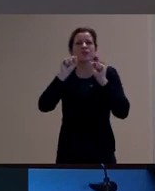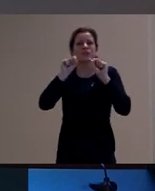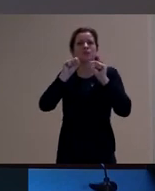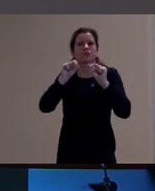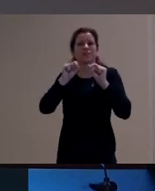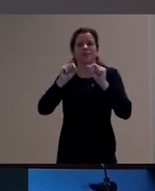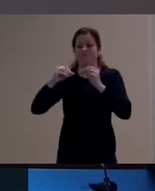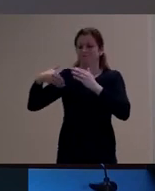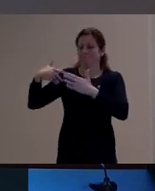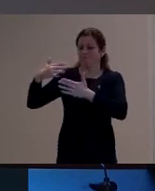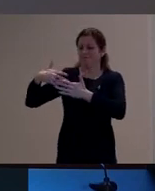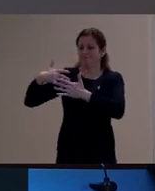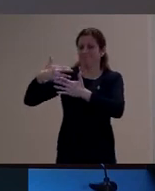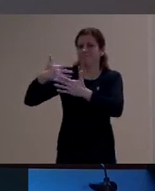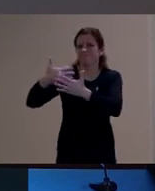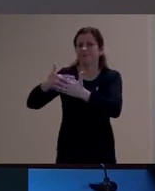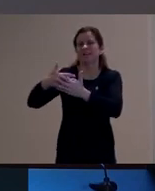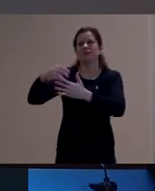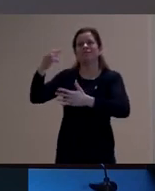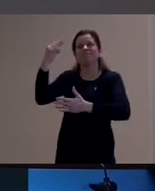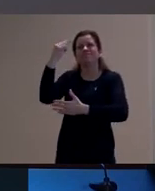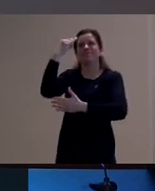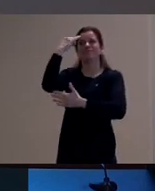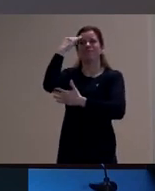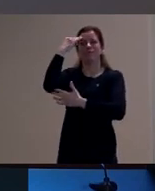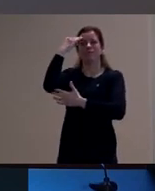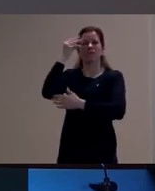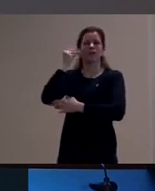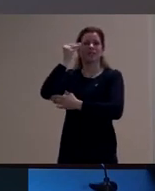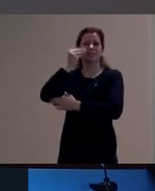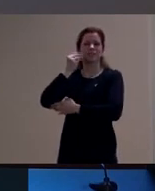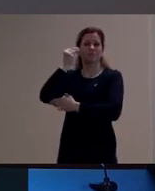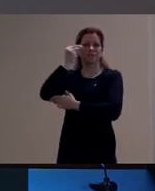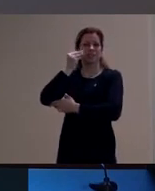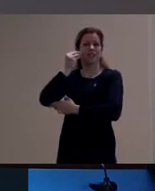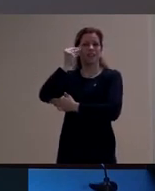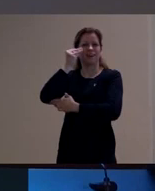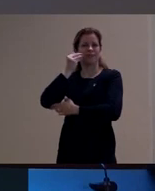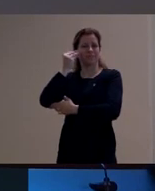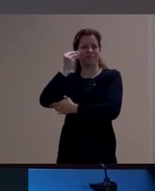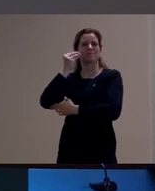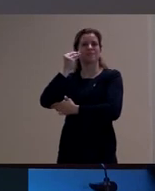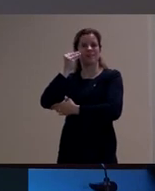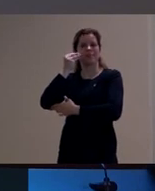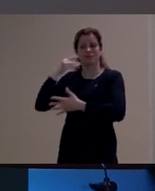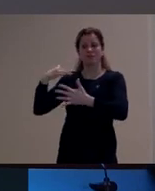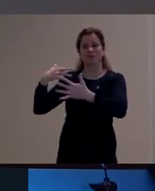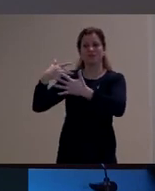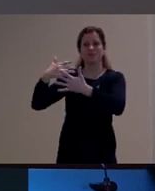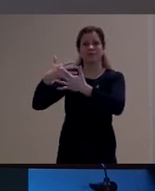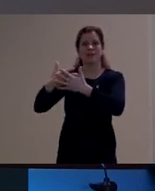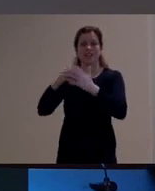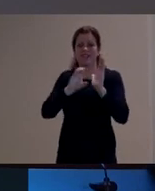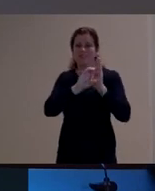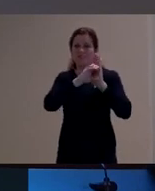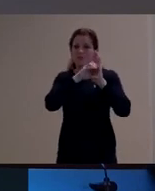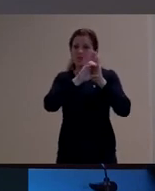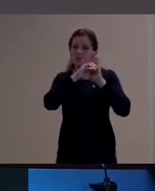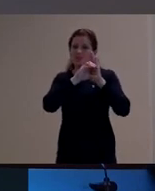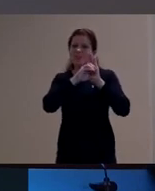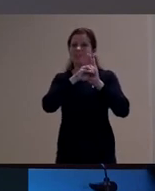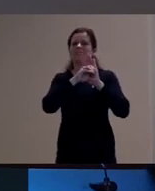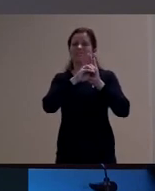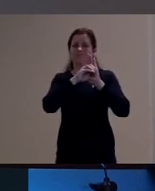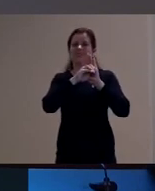possibilita, então, a narração. Então, esse conceito, foi